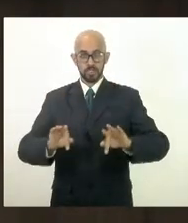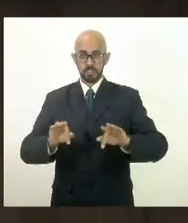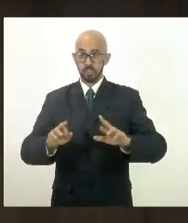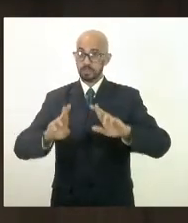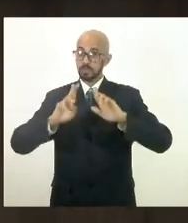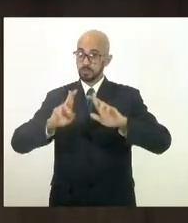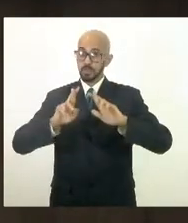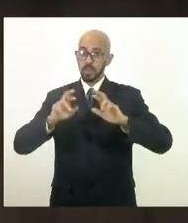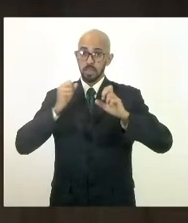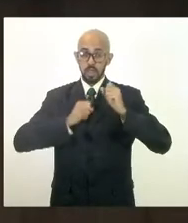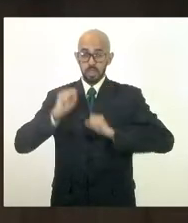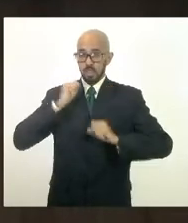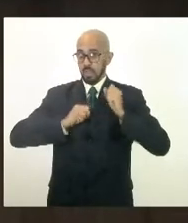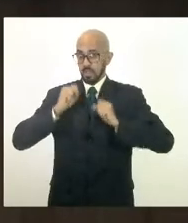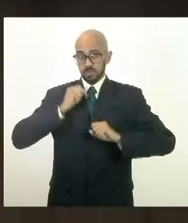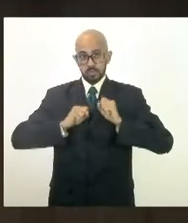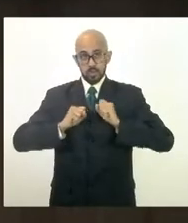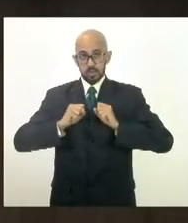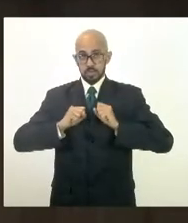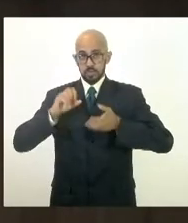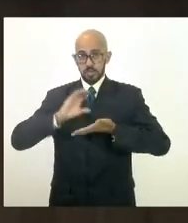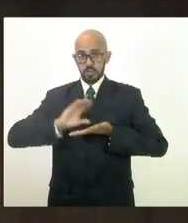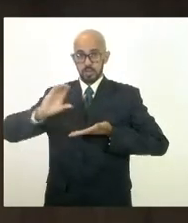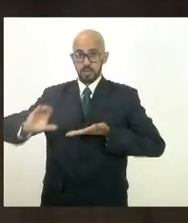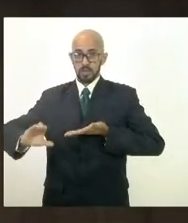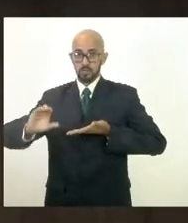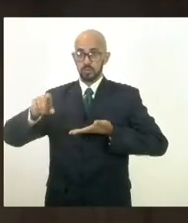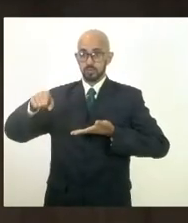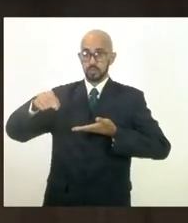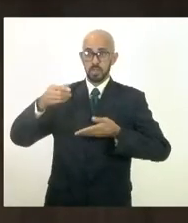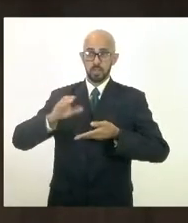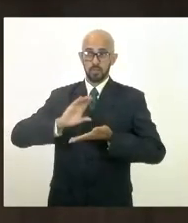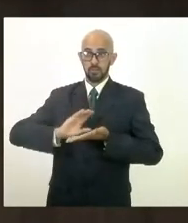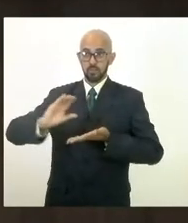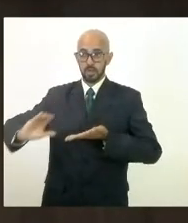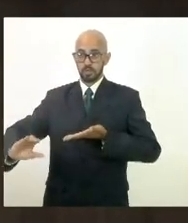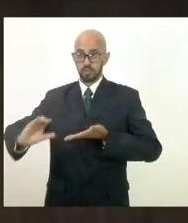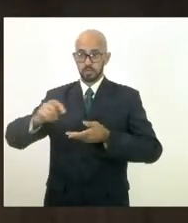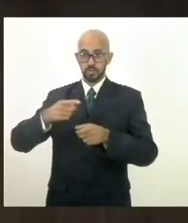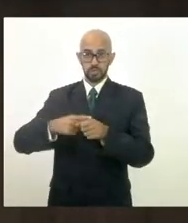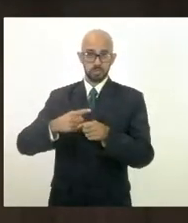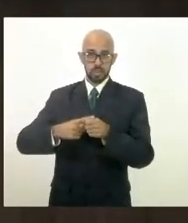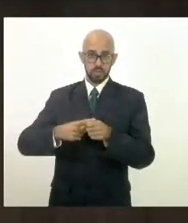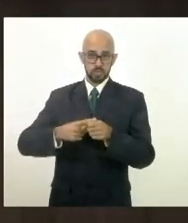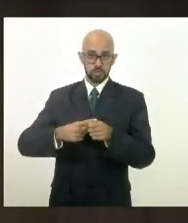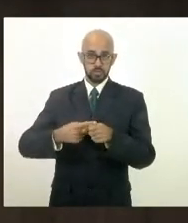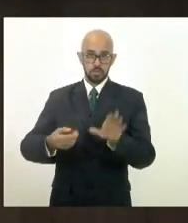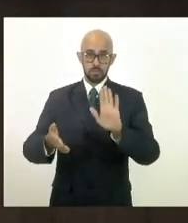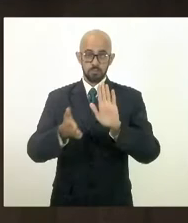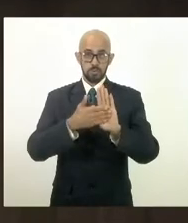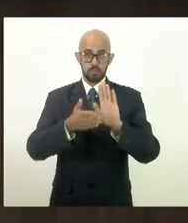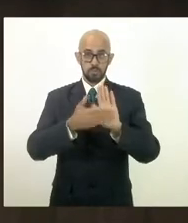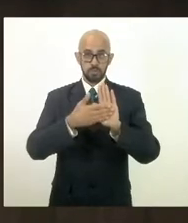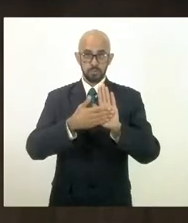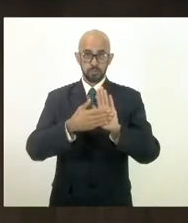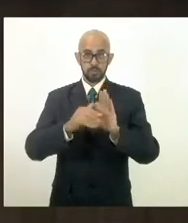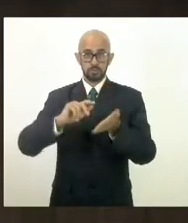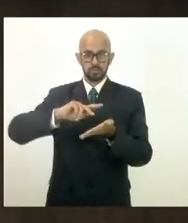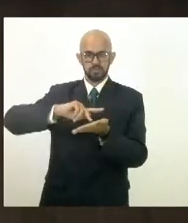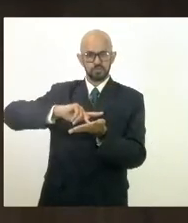desses recursos serem investidos na cidade foram prometidos conjuntos